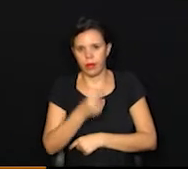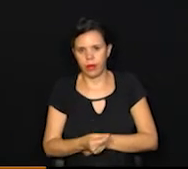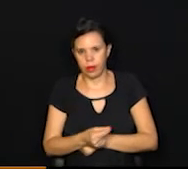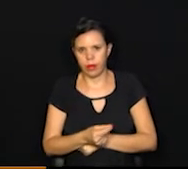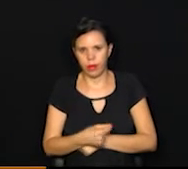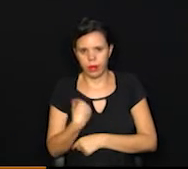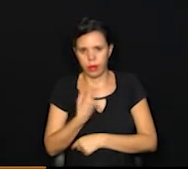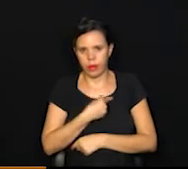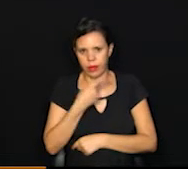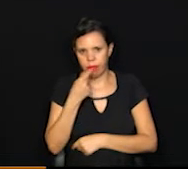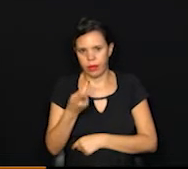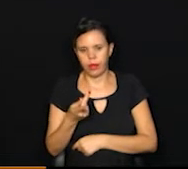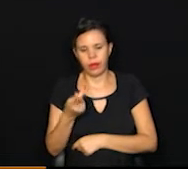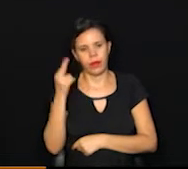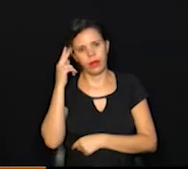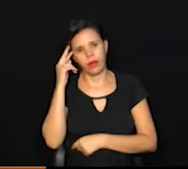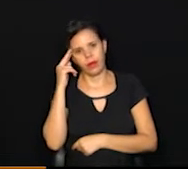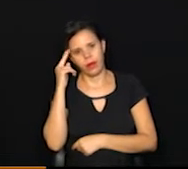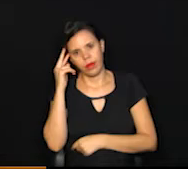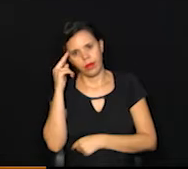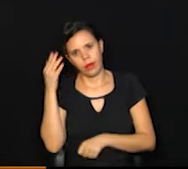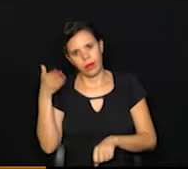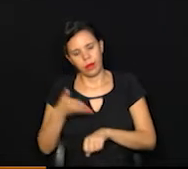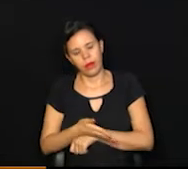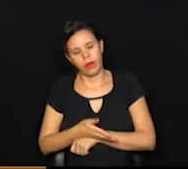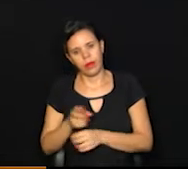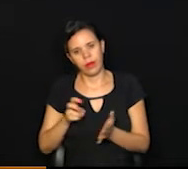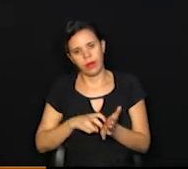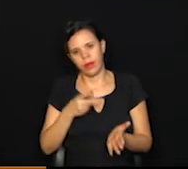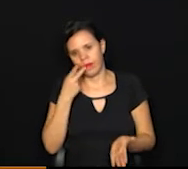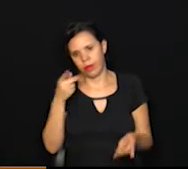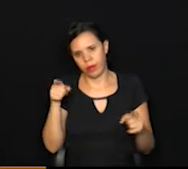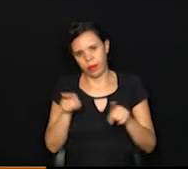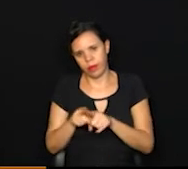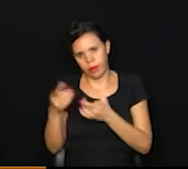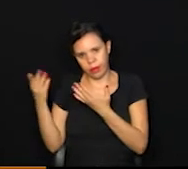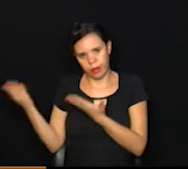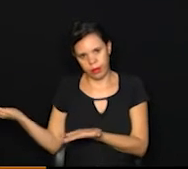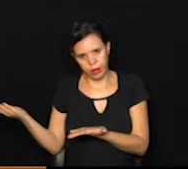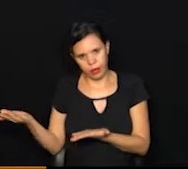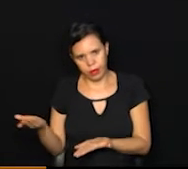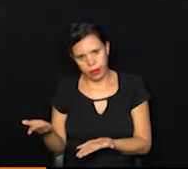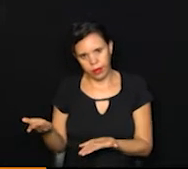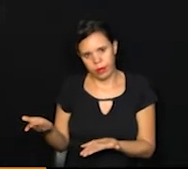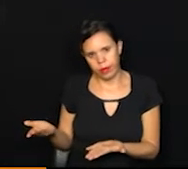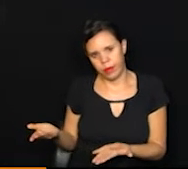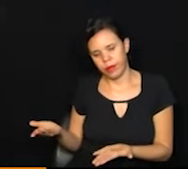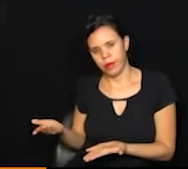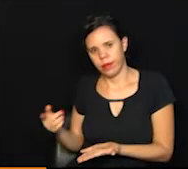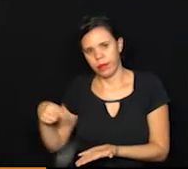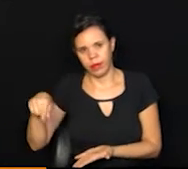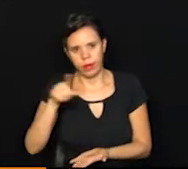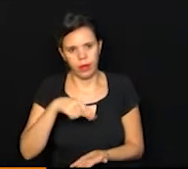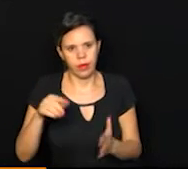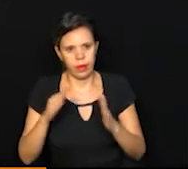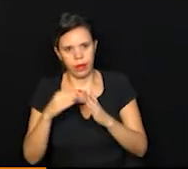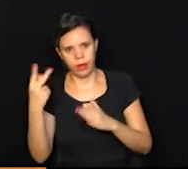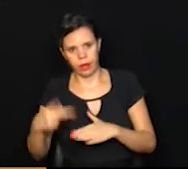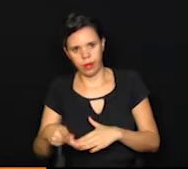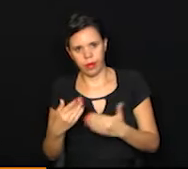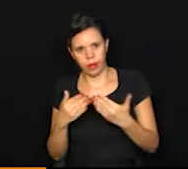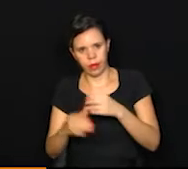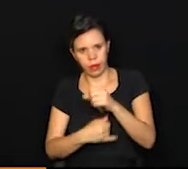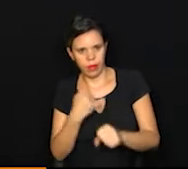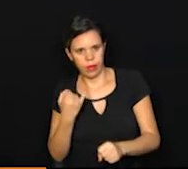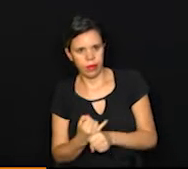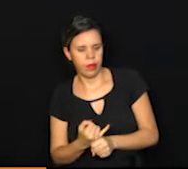que nós falamos. O André Aranha entrou mais cedo para falar também sobre esta campanha. Então, assim que você ir na sua casa, abrir o